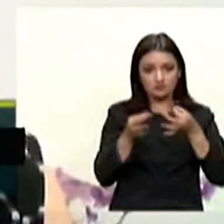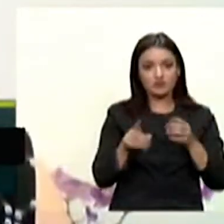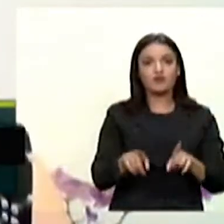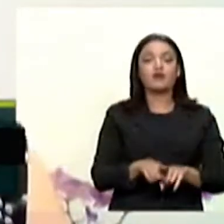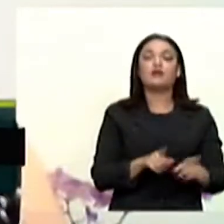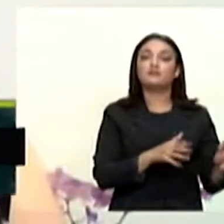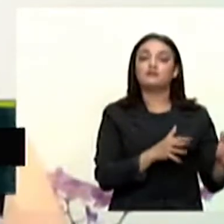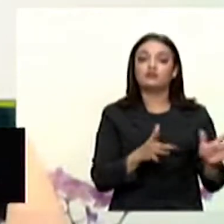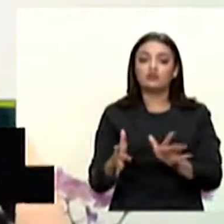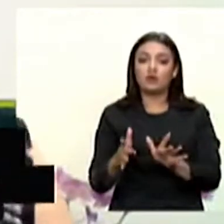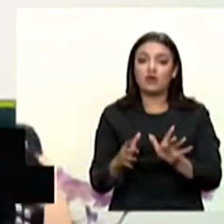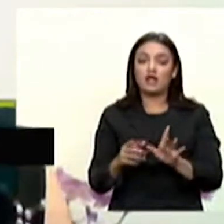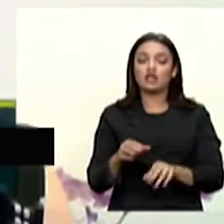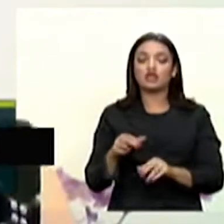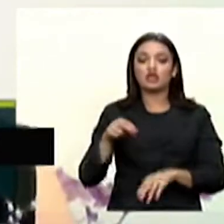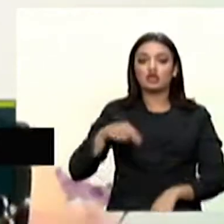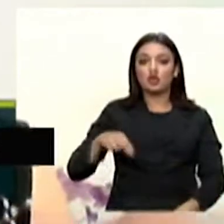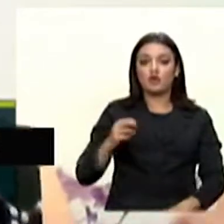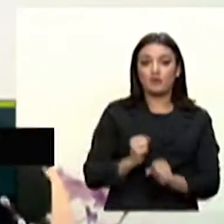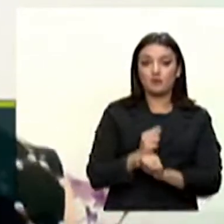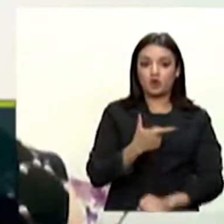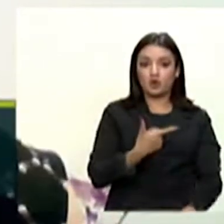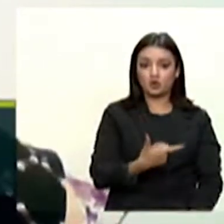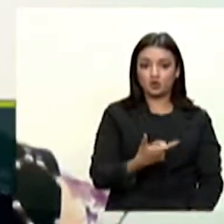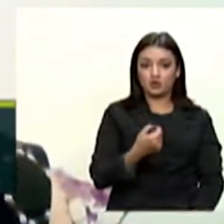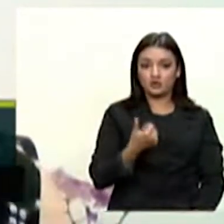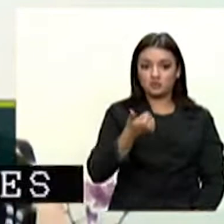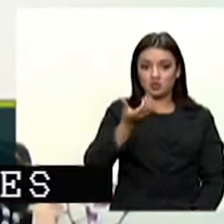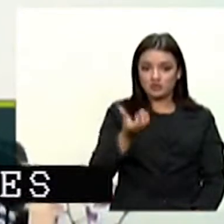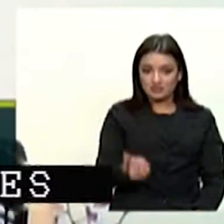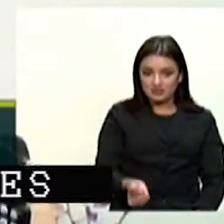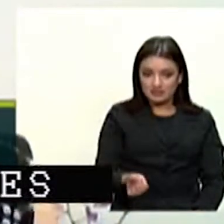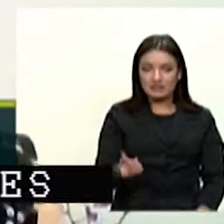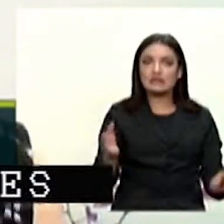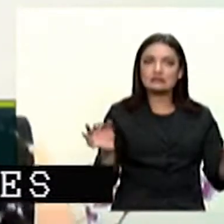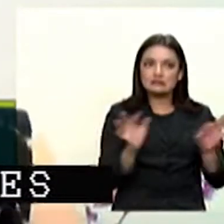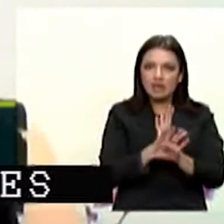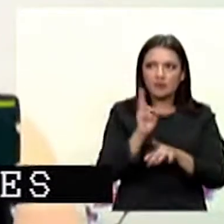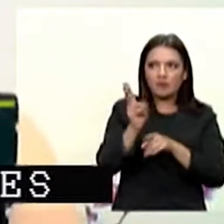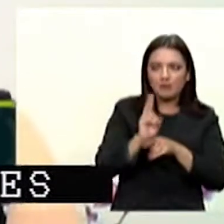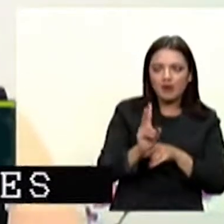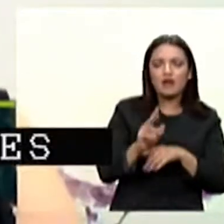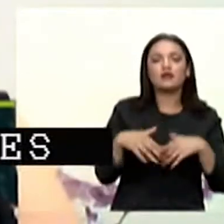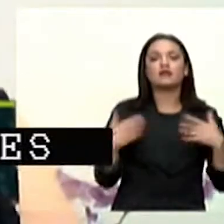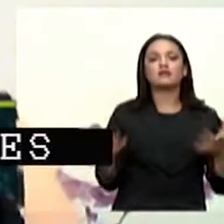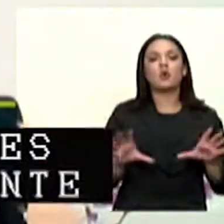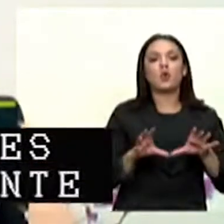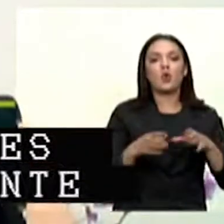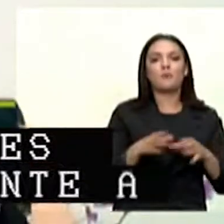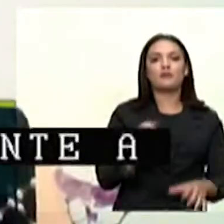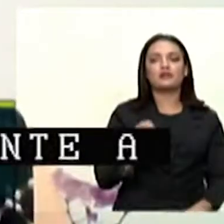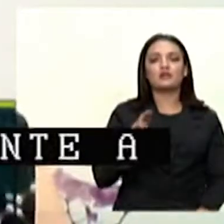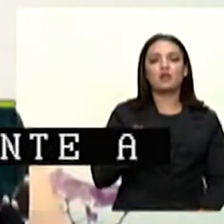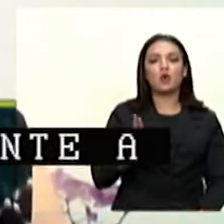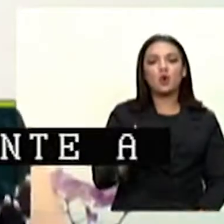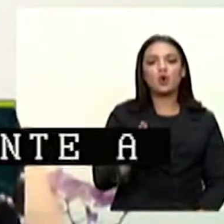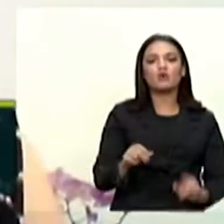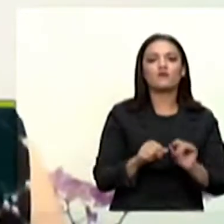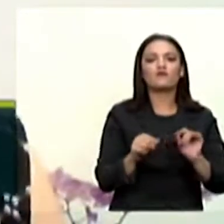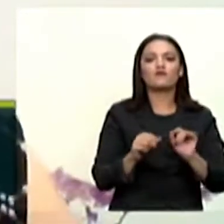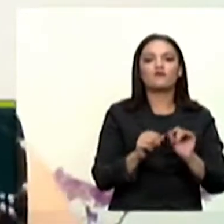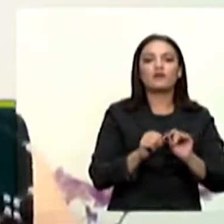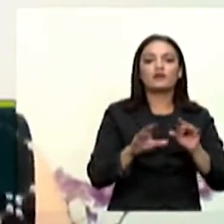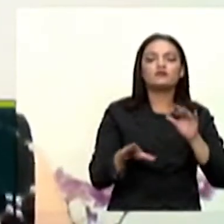cronologia, em novembro de 2016, após o citado processo de verificação do Brasil, o Comitê de Monitoramento da ONU editou o comentário geral